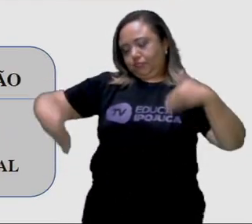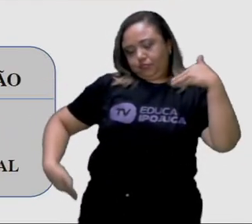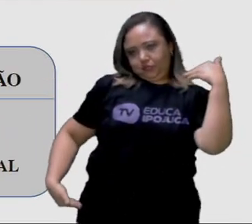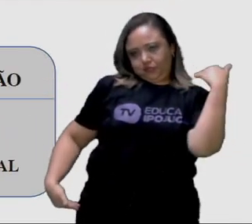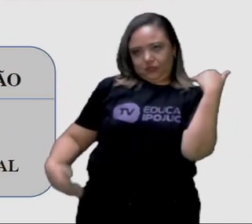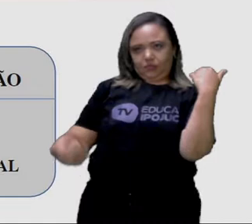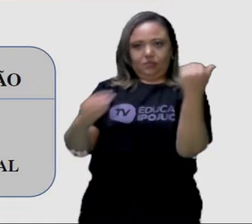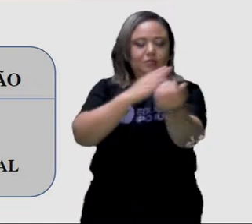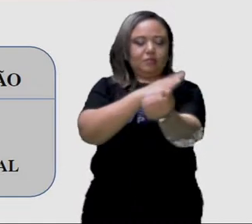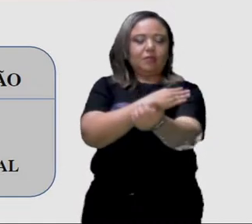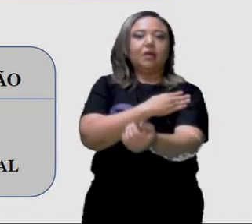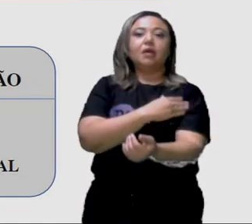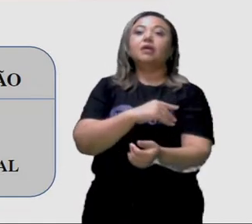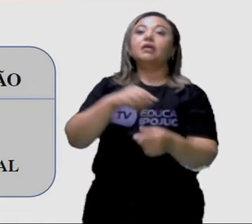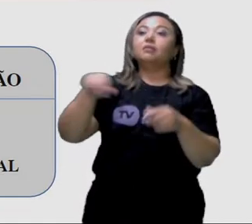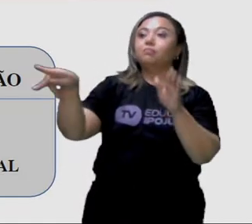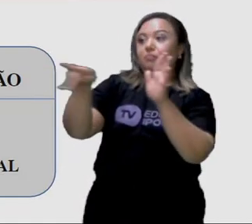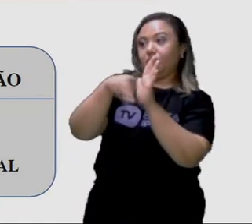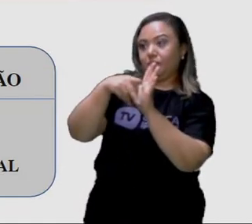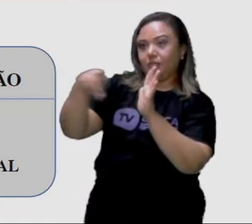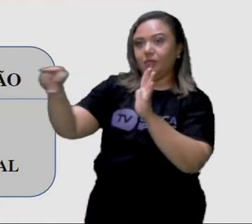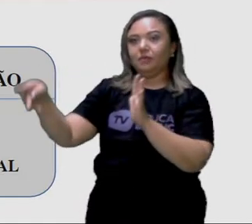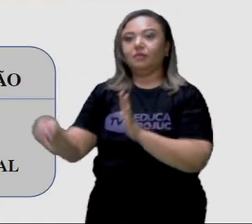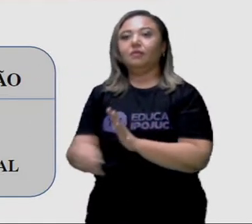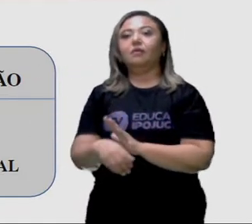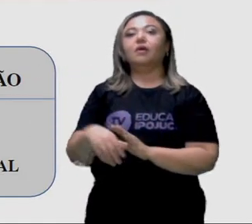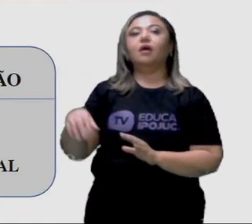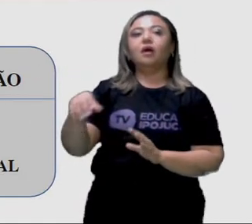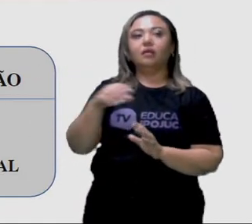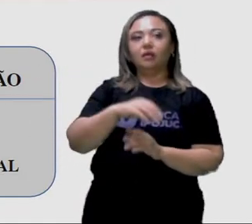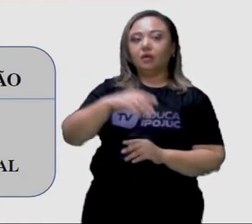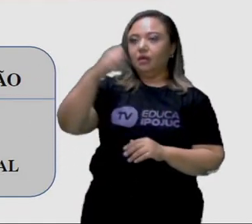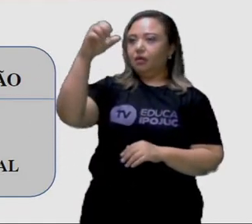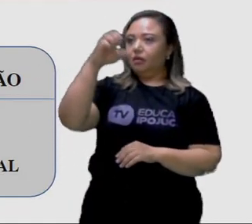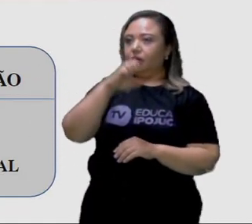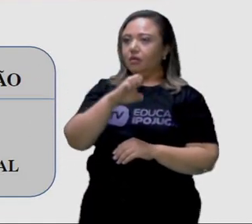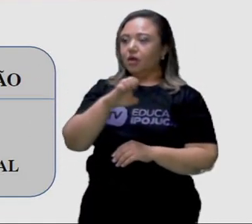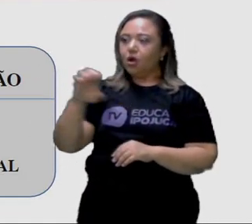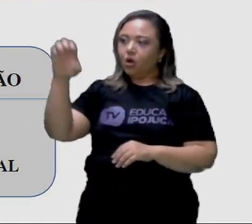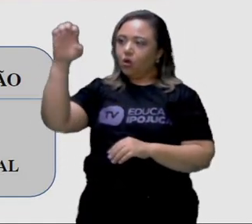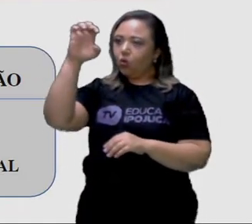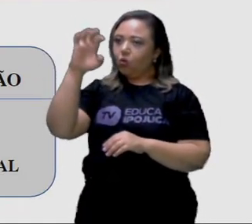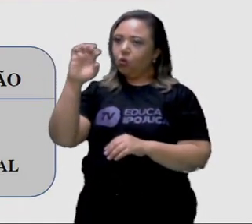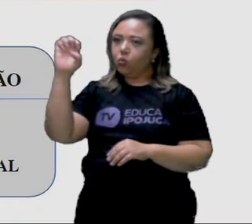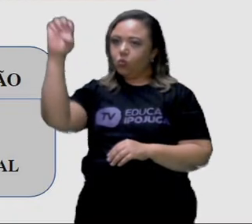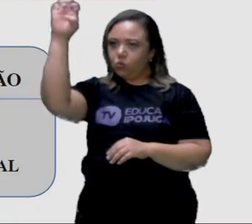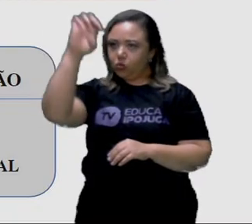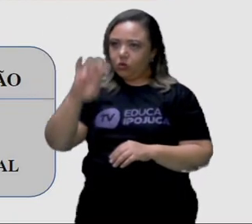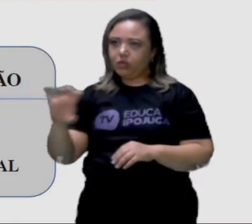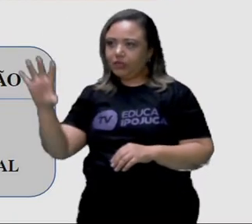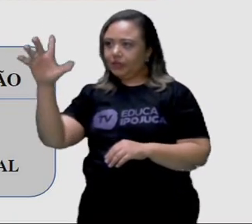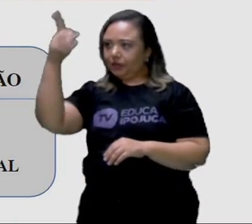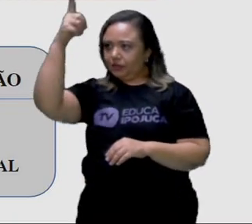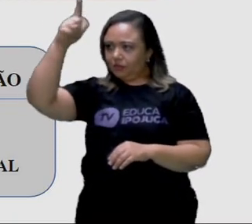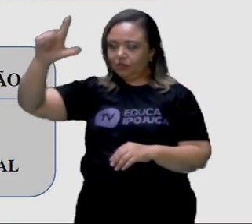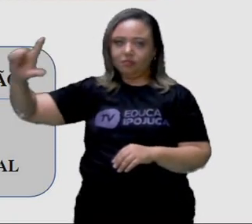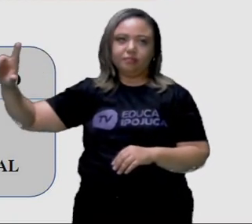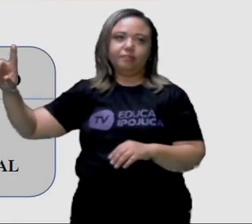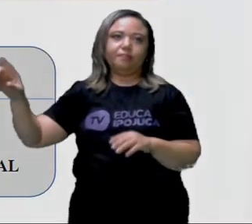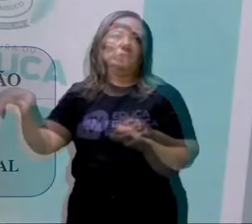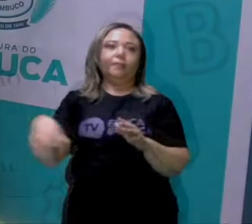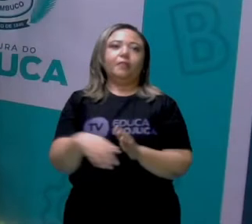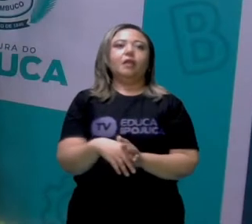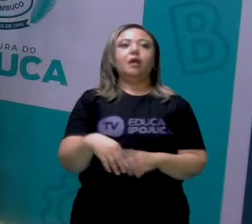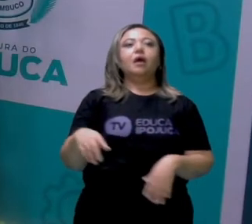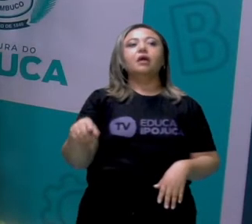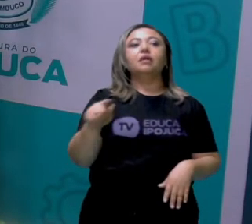orientais, né? E a ginástica ginástica de demonstração, que é a ginástica geral, que é essa ginástica que a